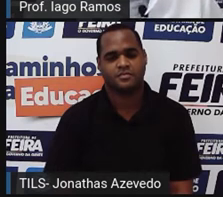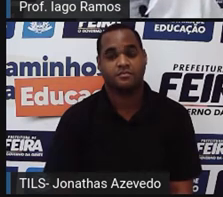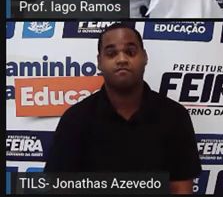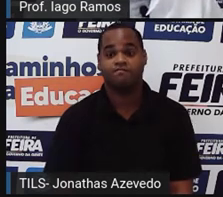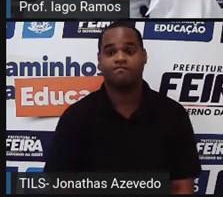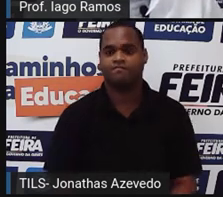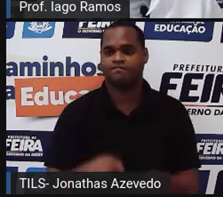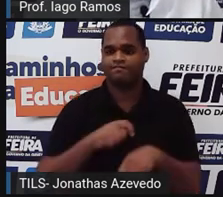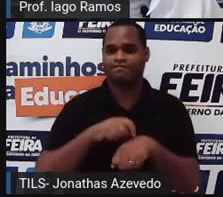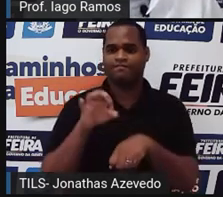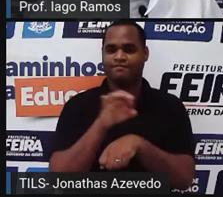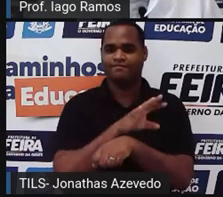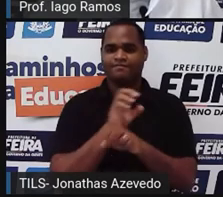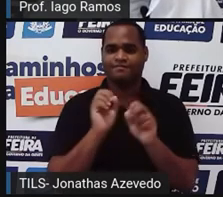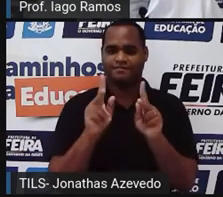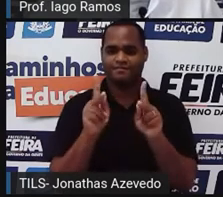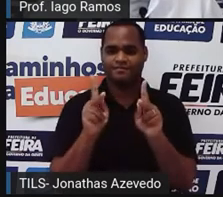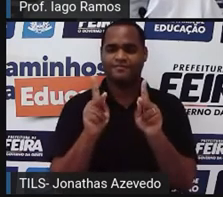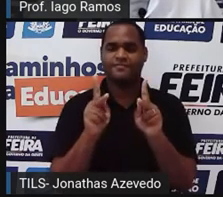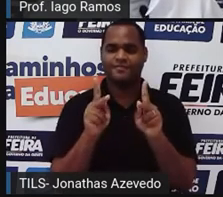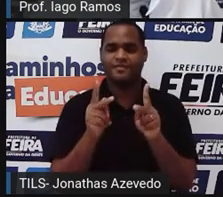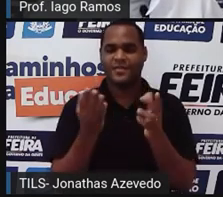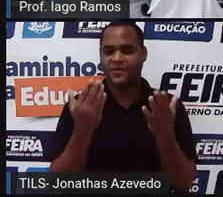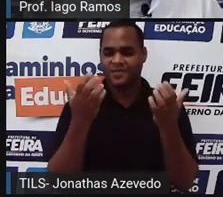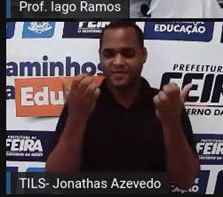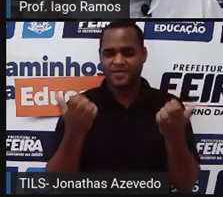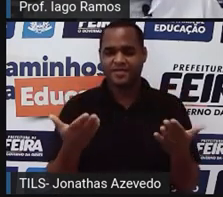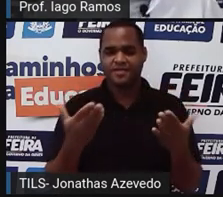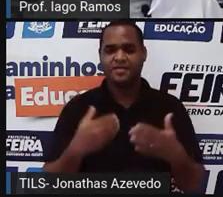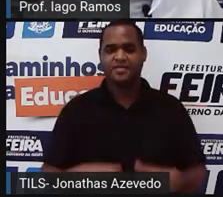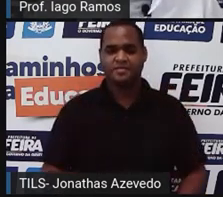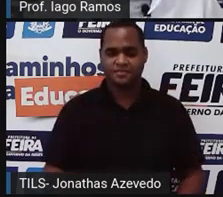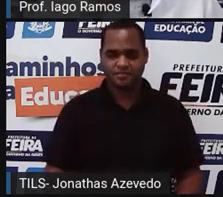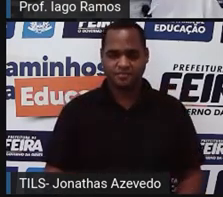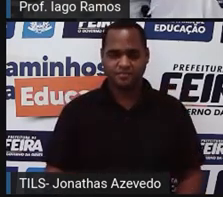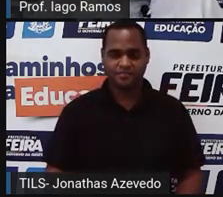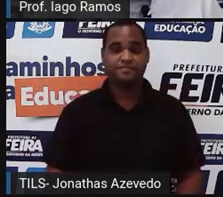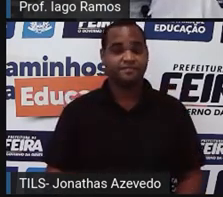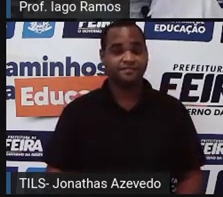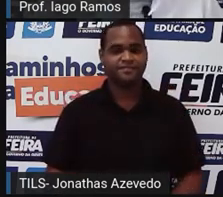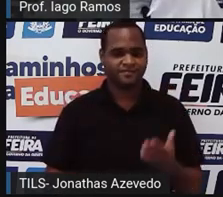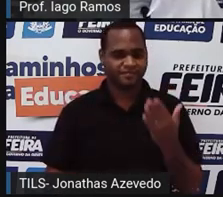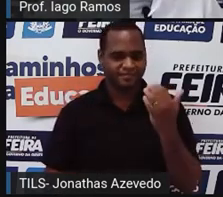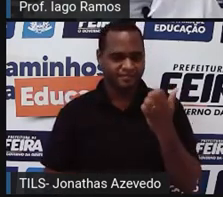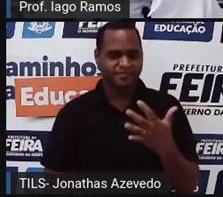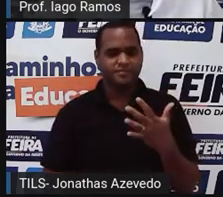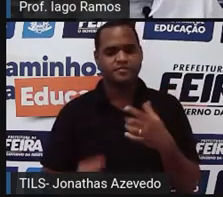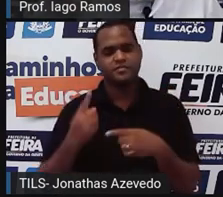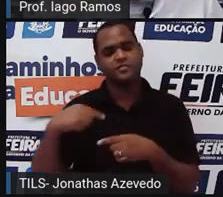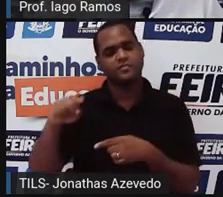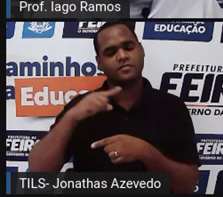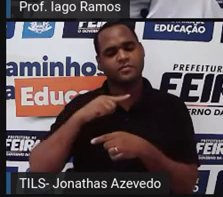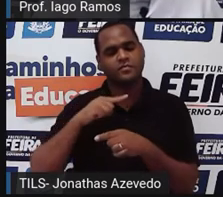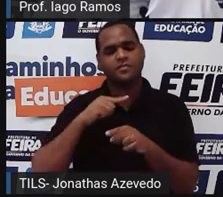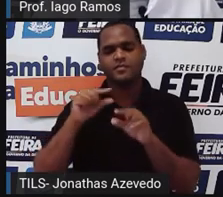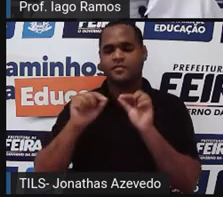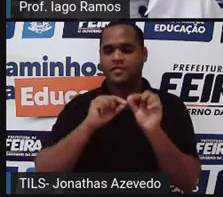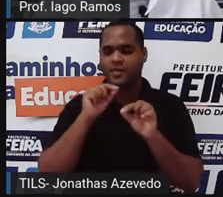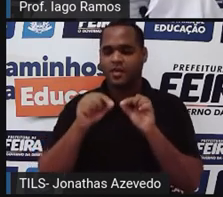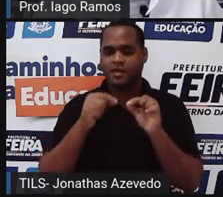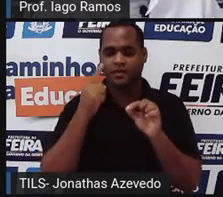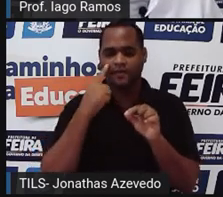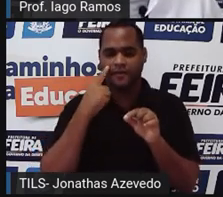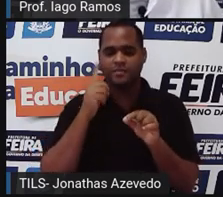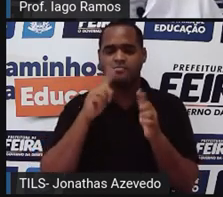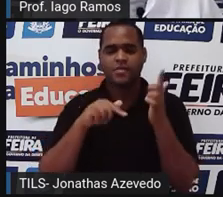Prontinho, é isso aí. Vamos lá? Vamos lá. A gente vai revisitando as